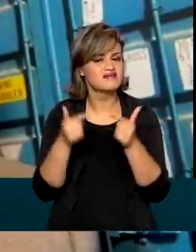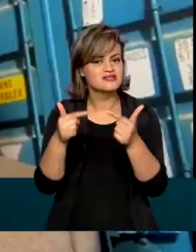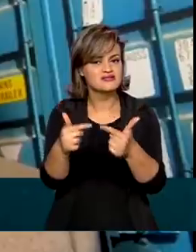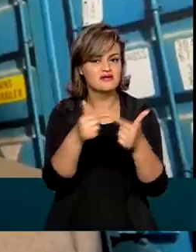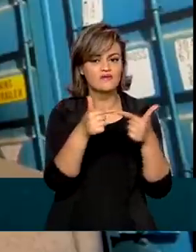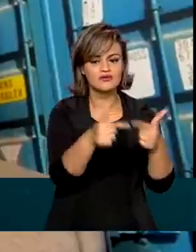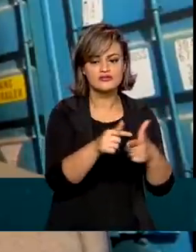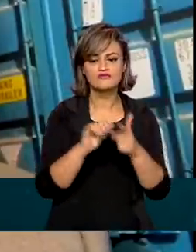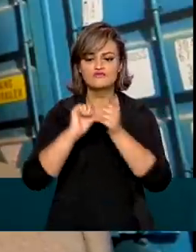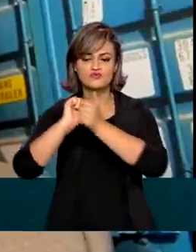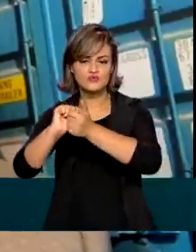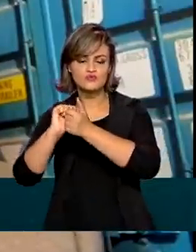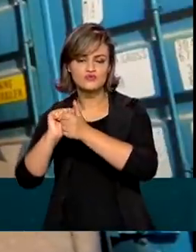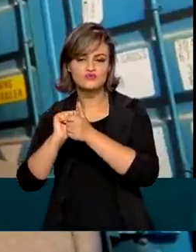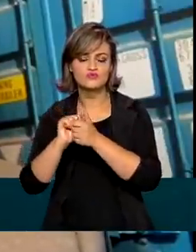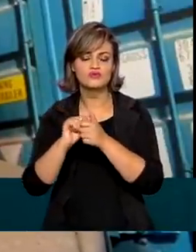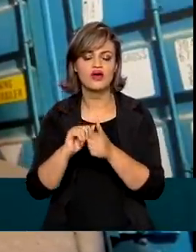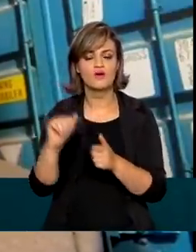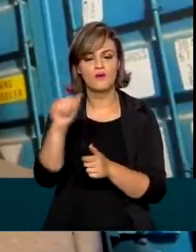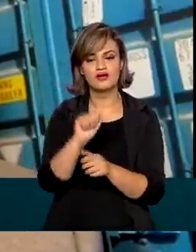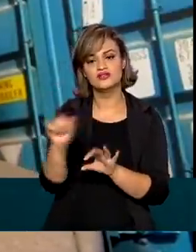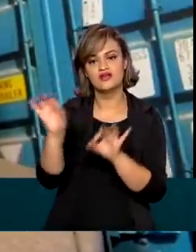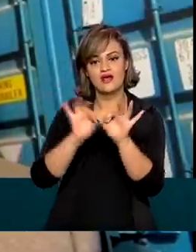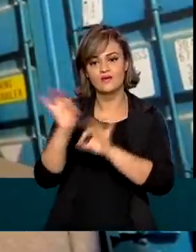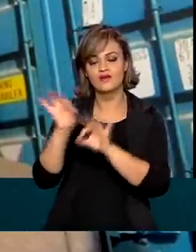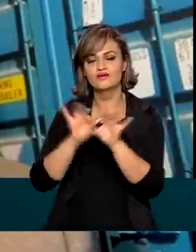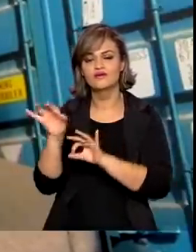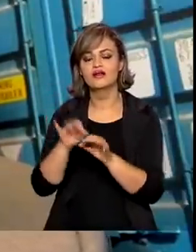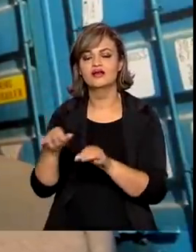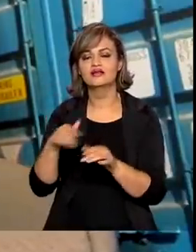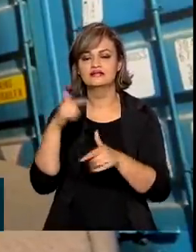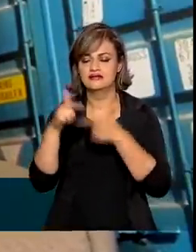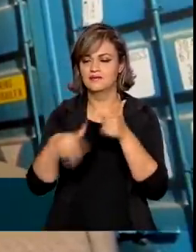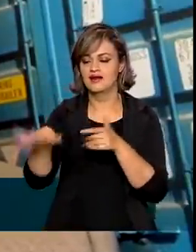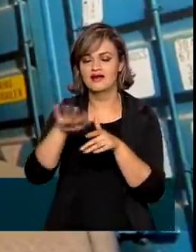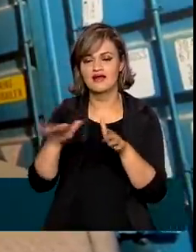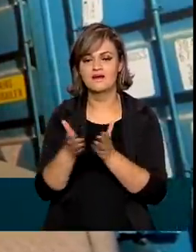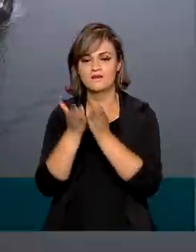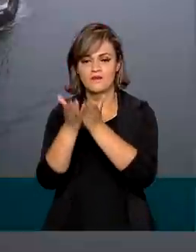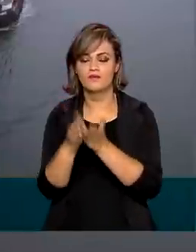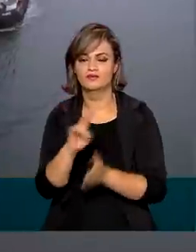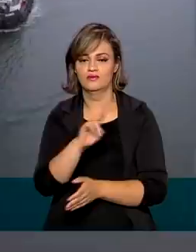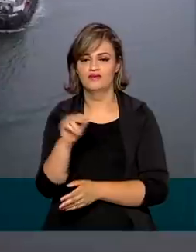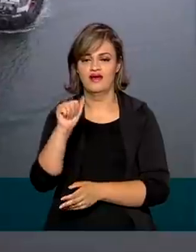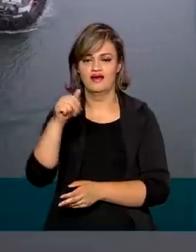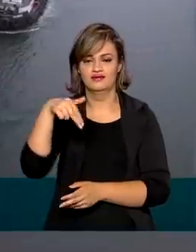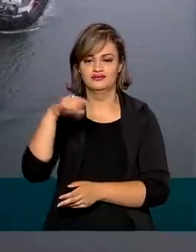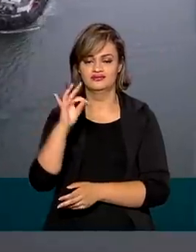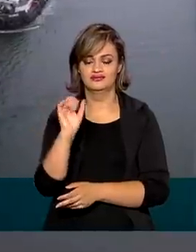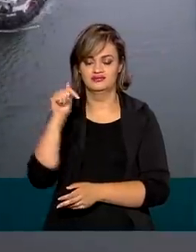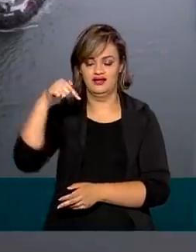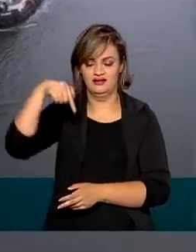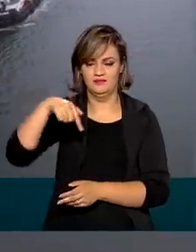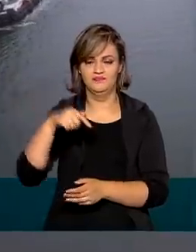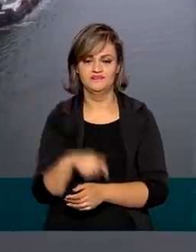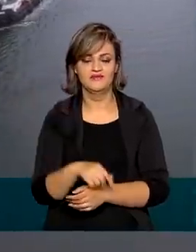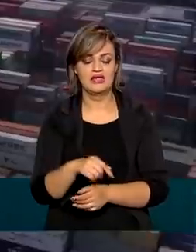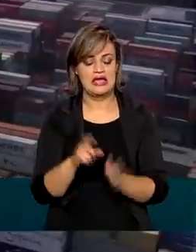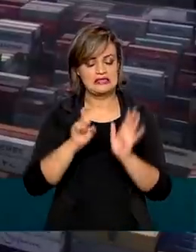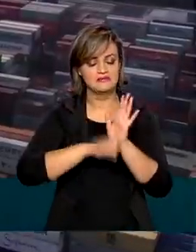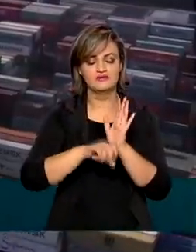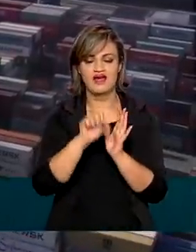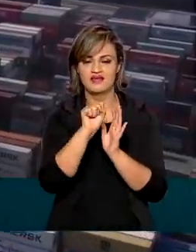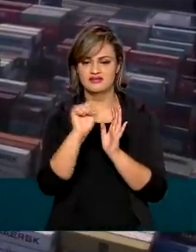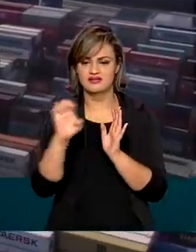conjunta com a agência reguladora que atua no setor portuário, a ANTAC. A SSE é cobrada quando um